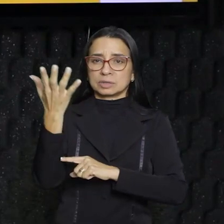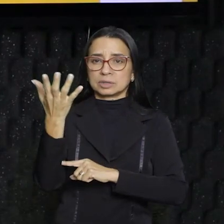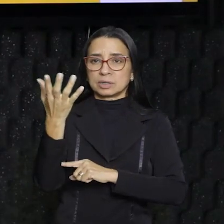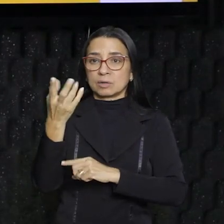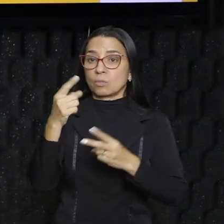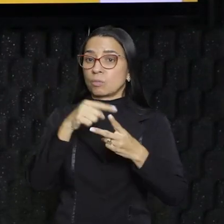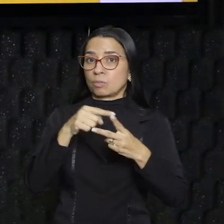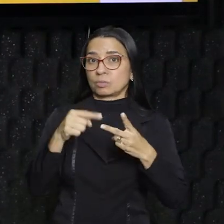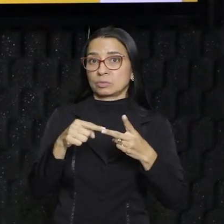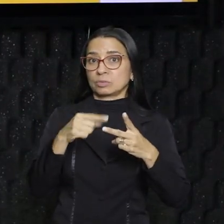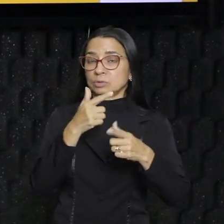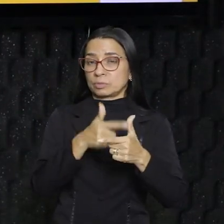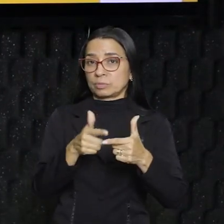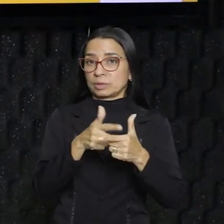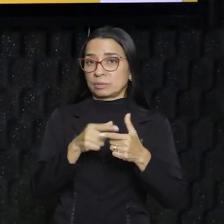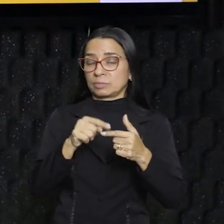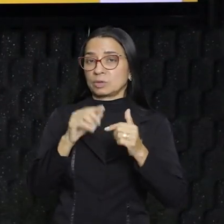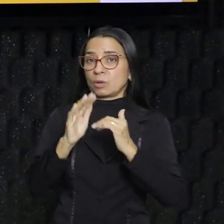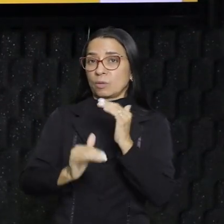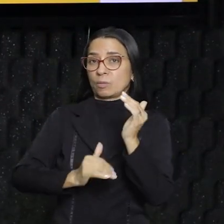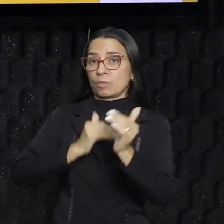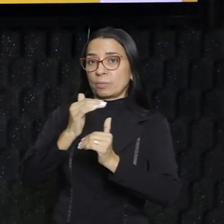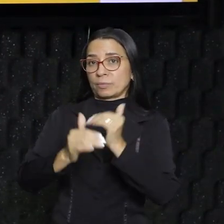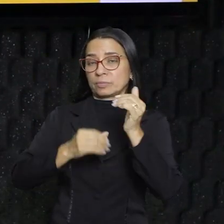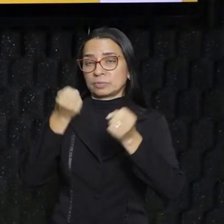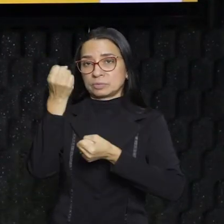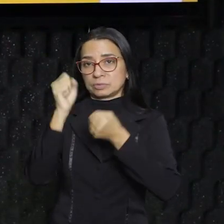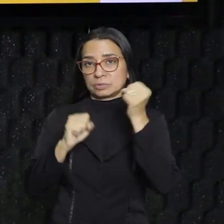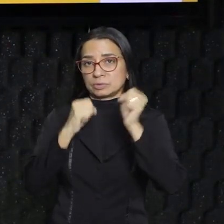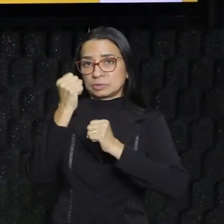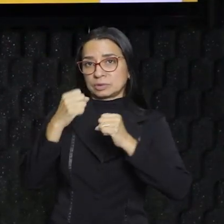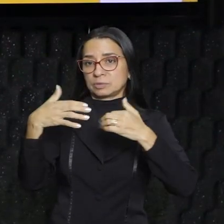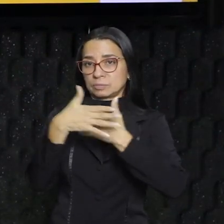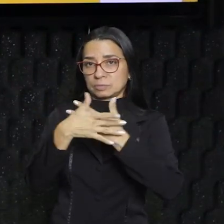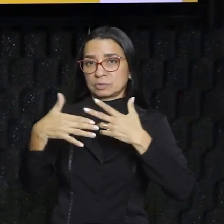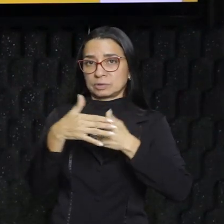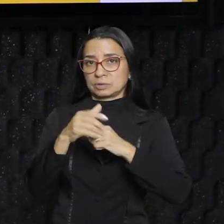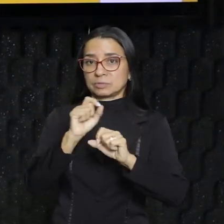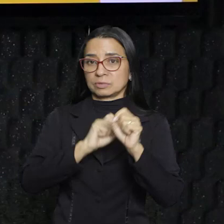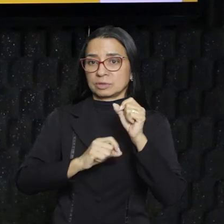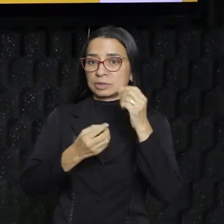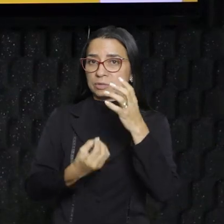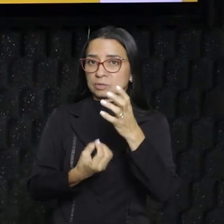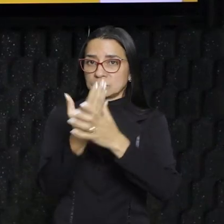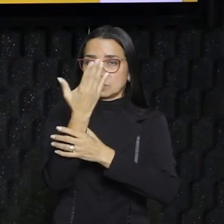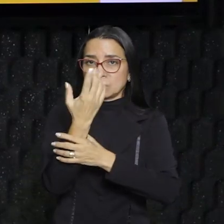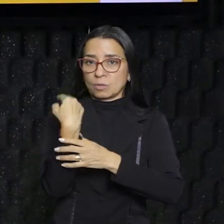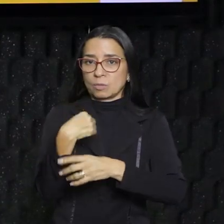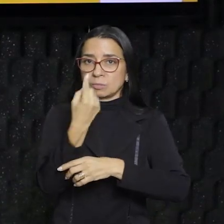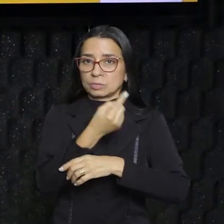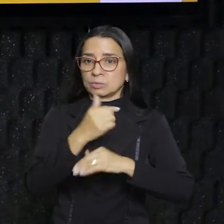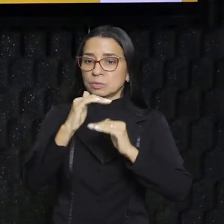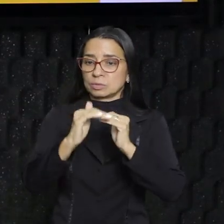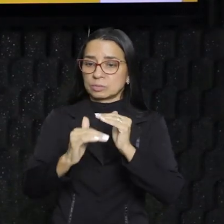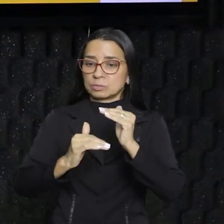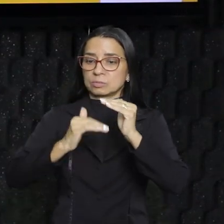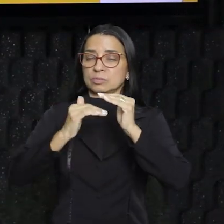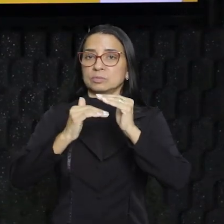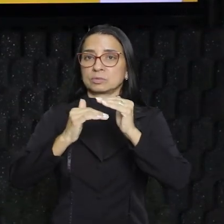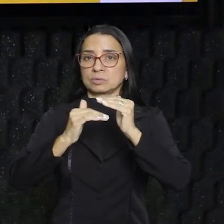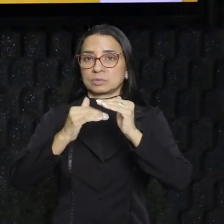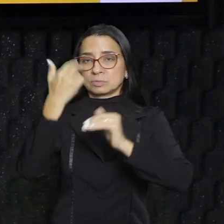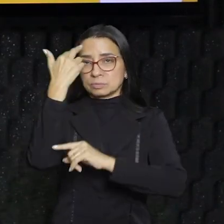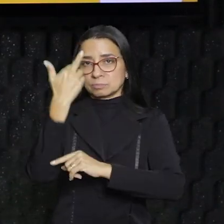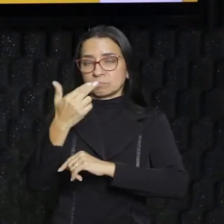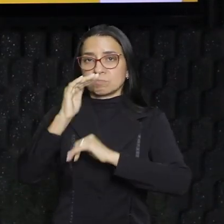Foram dois, basicamente. Foi o processo de industrialização e urbanização que gerou, pela nossa desigualdade histórica, um